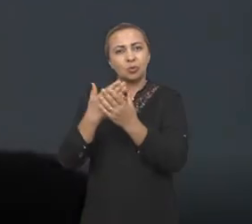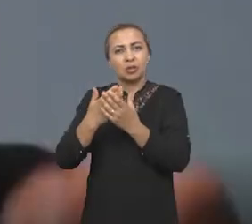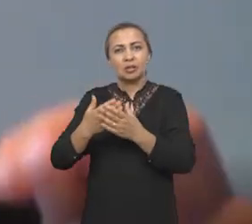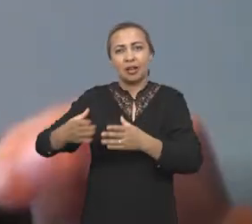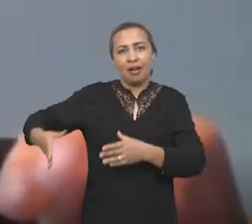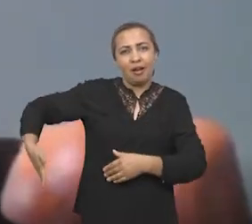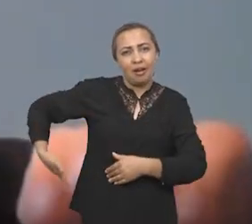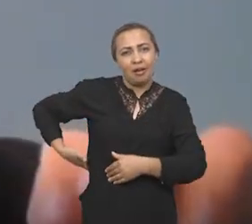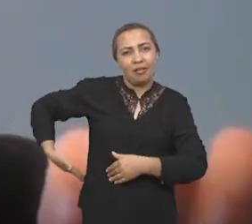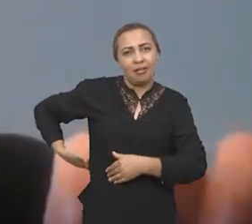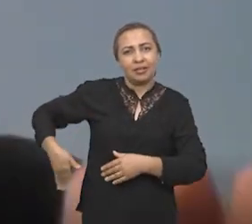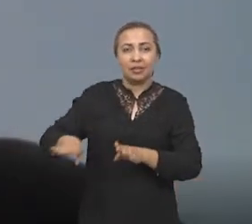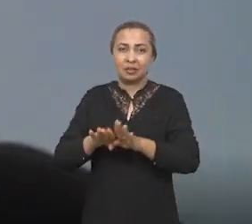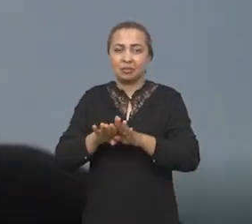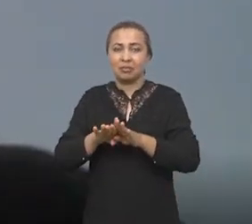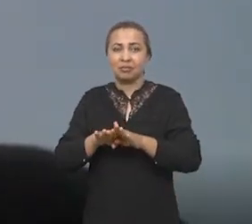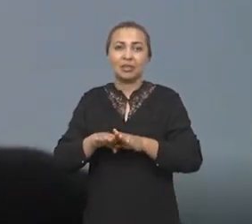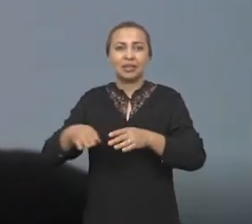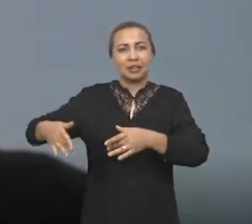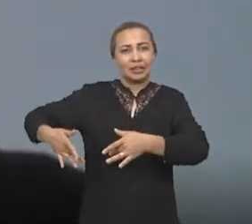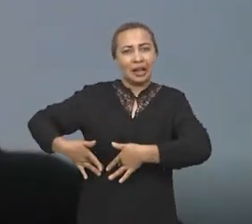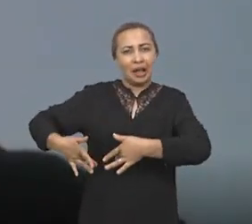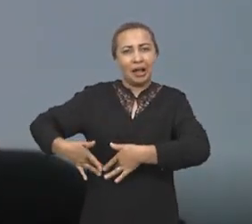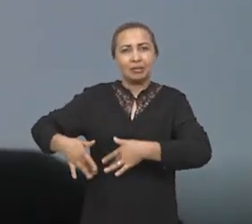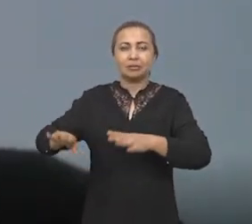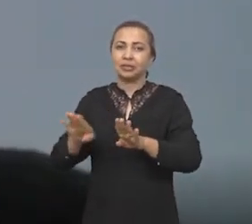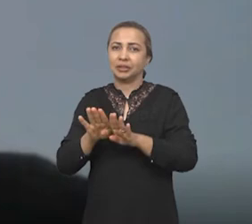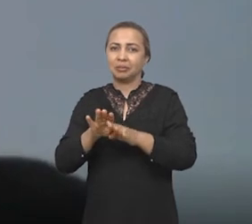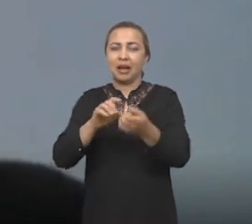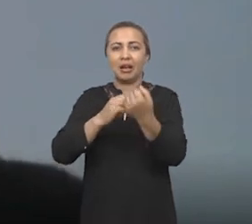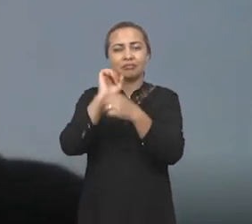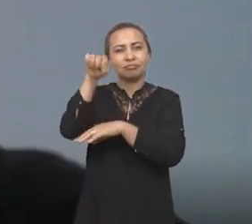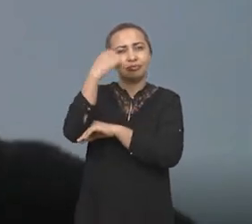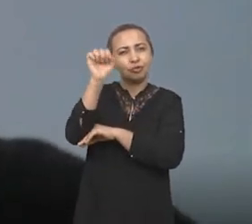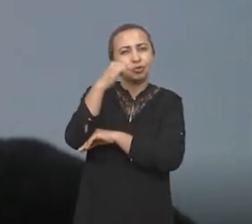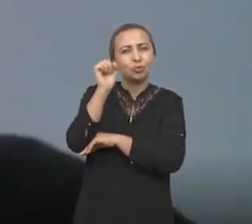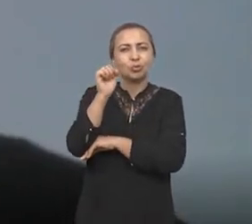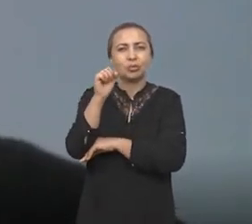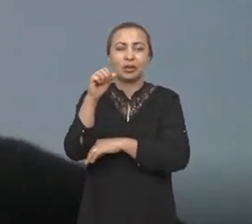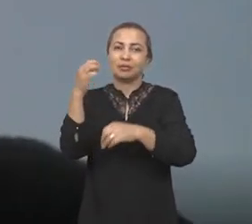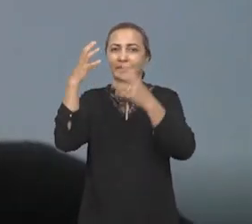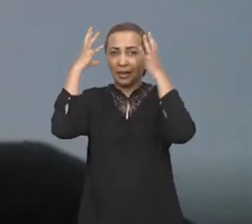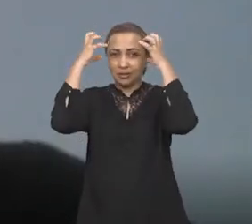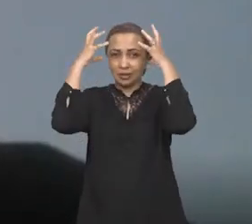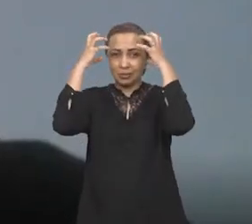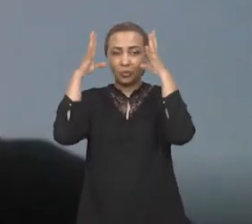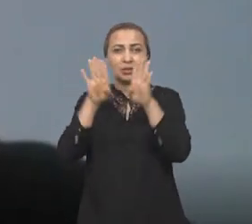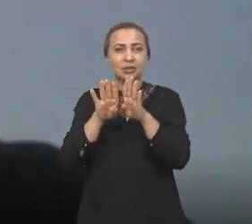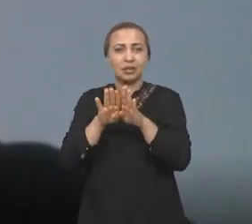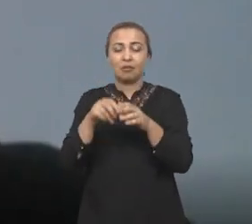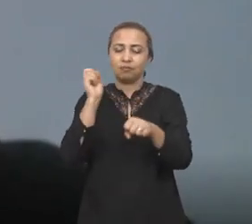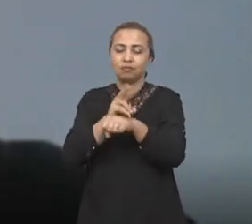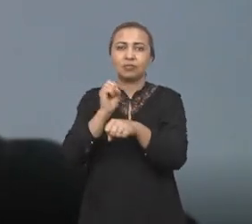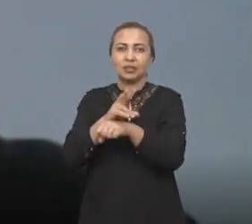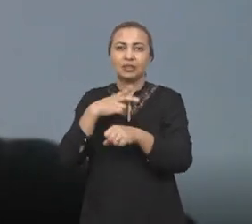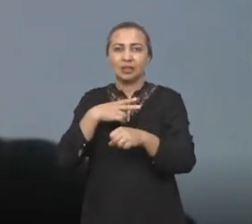como o RIMS, nós vimos agressão a nível hepático, vimos agressão a nível muscular, a nível articular, sistema nervoso central, então o